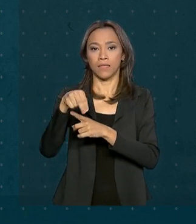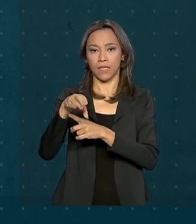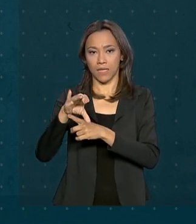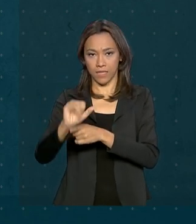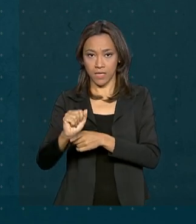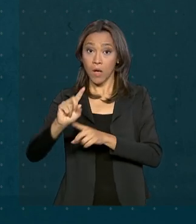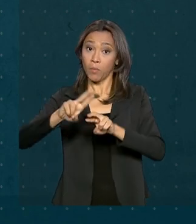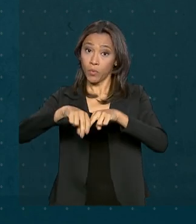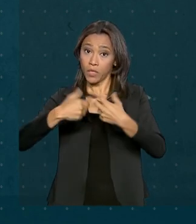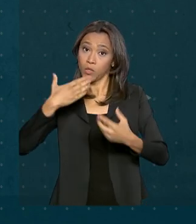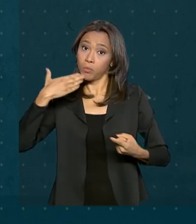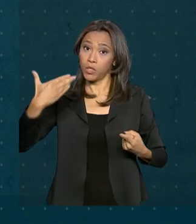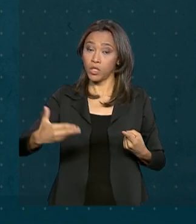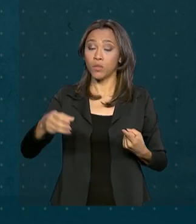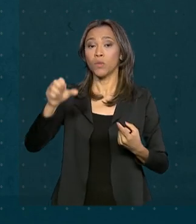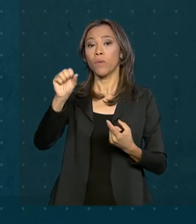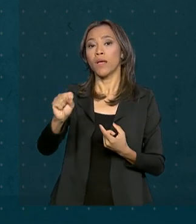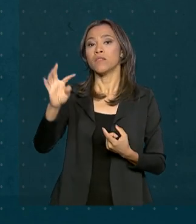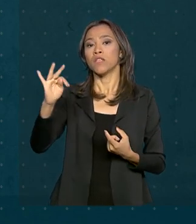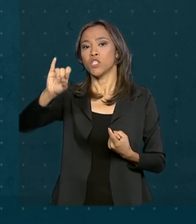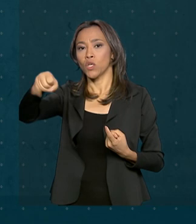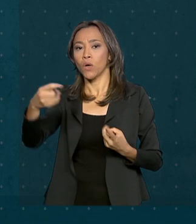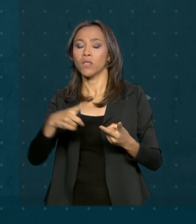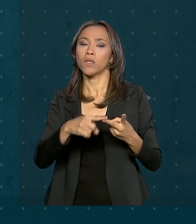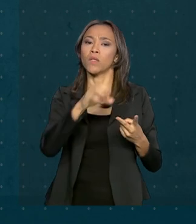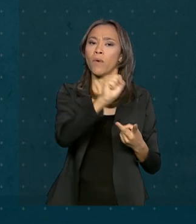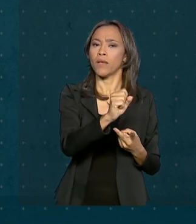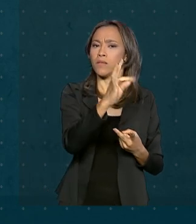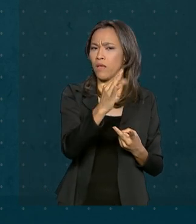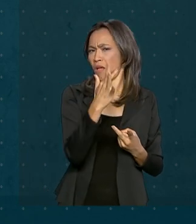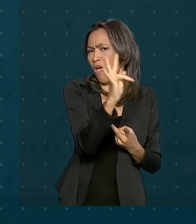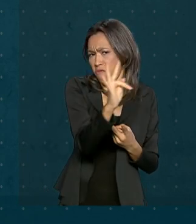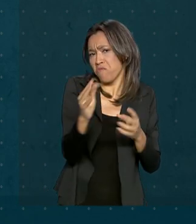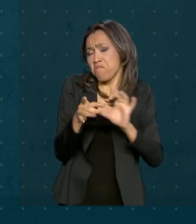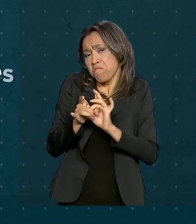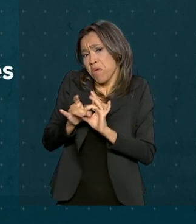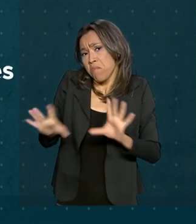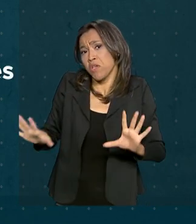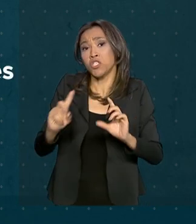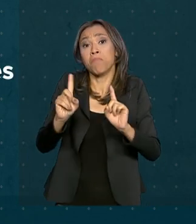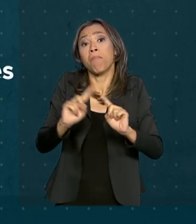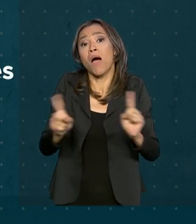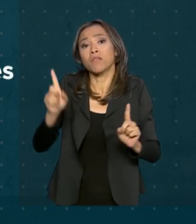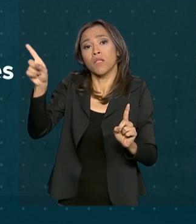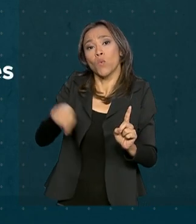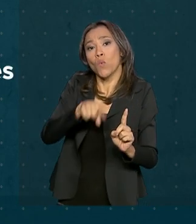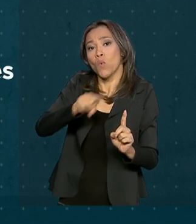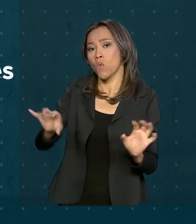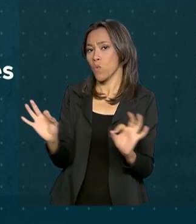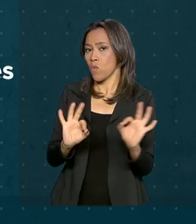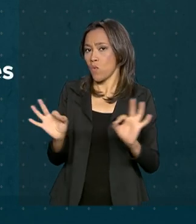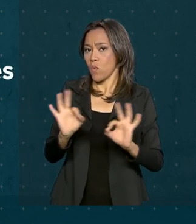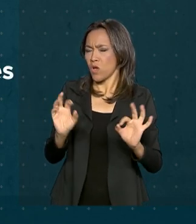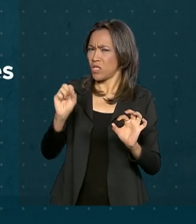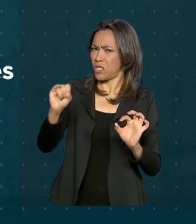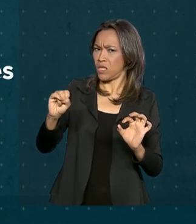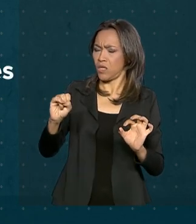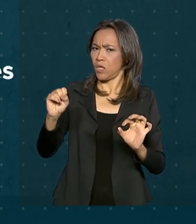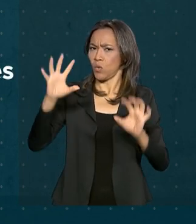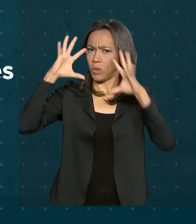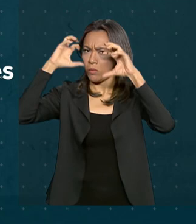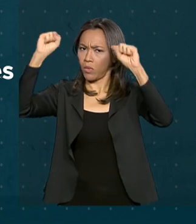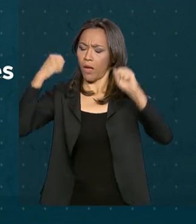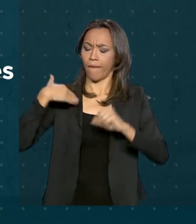STJ e STF continuariam sendo permitidos, mas sem efeito suspensivo, a menos que o tribunal entenda que há